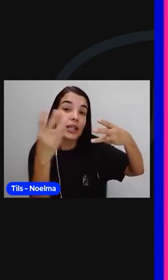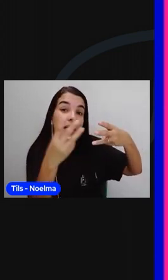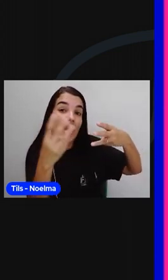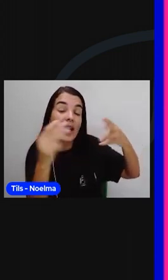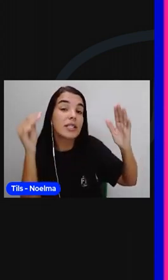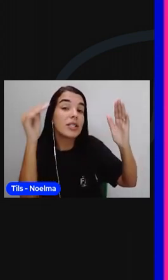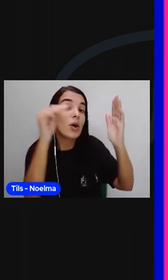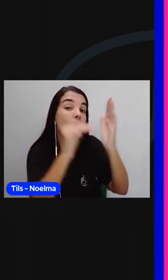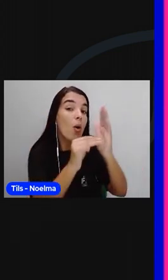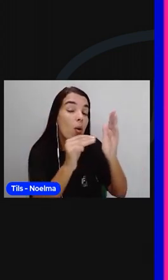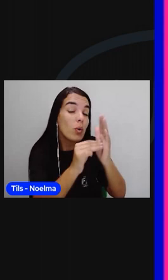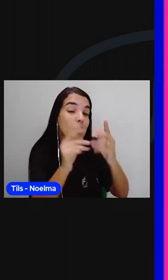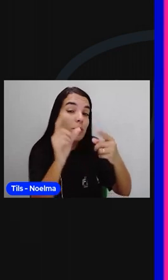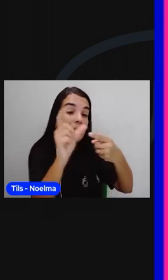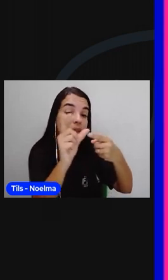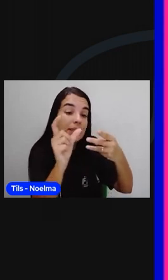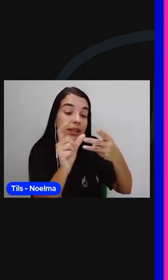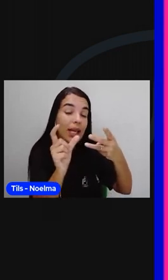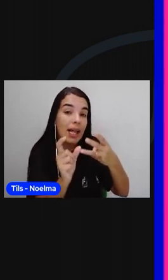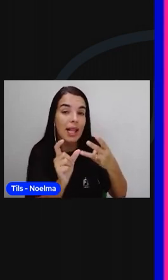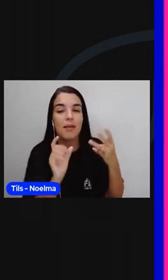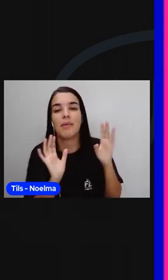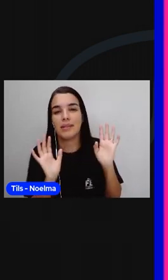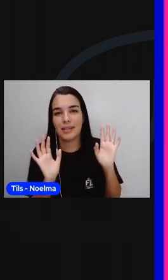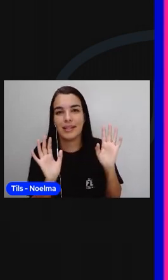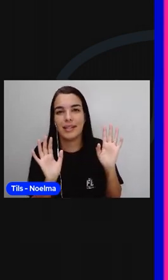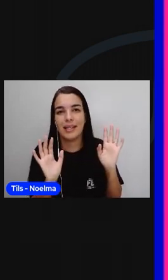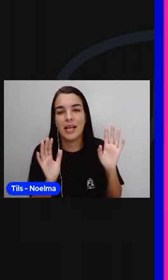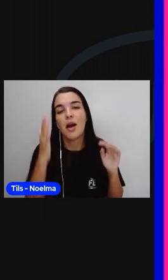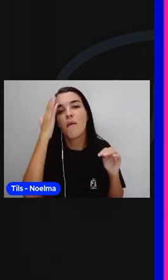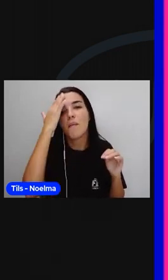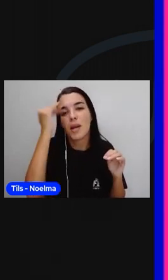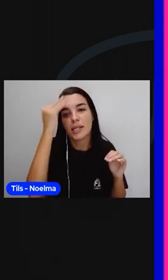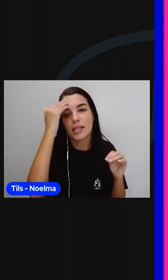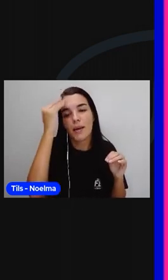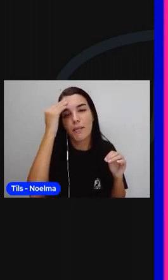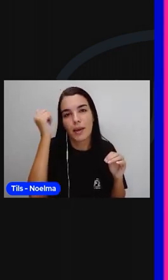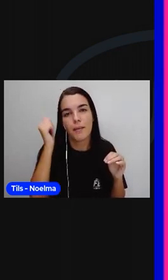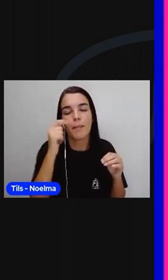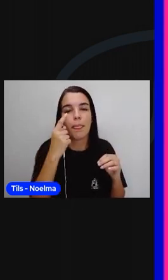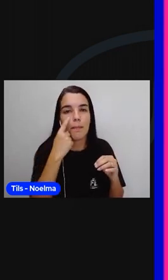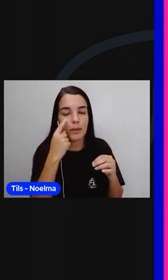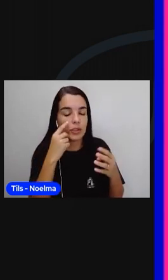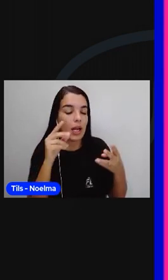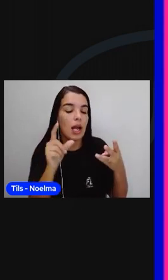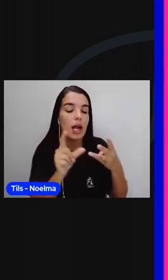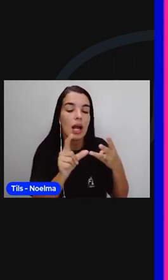três últimas sílabas. A última,